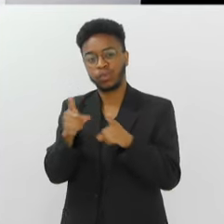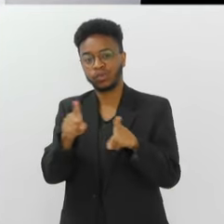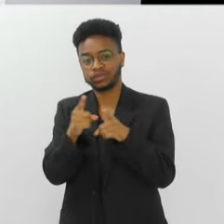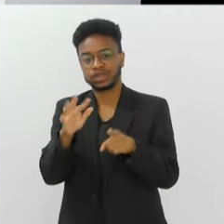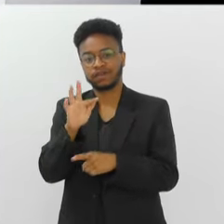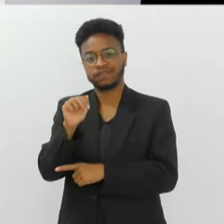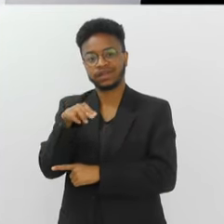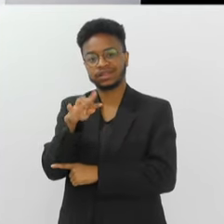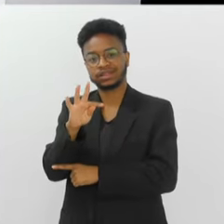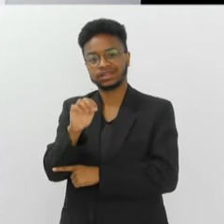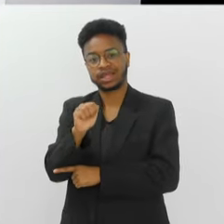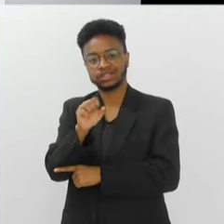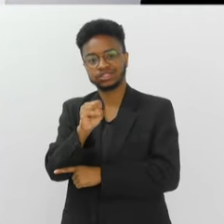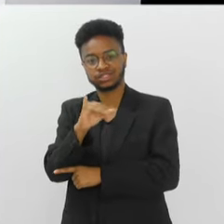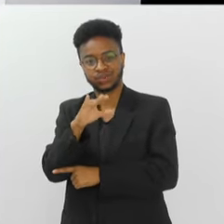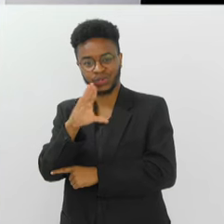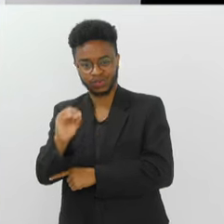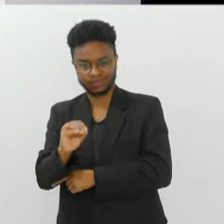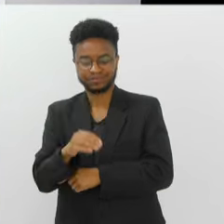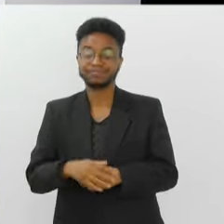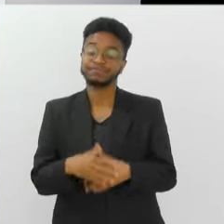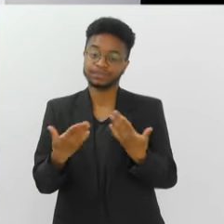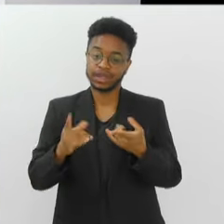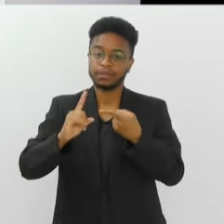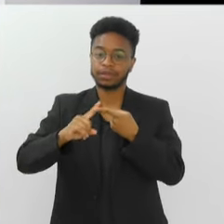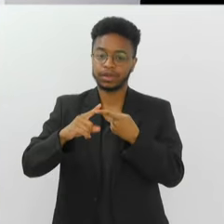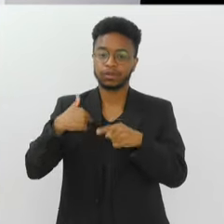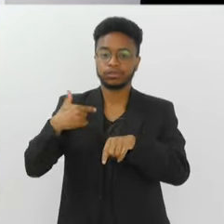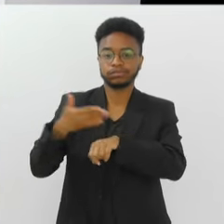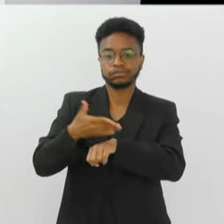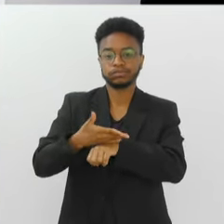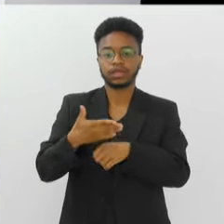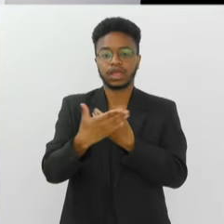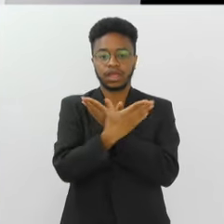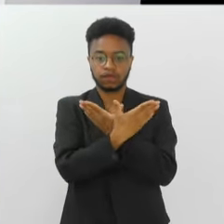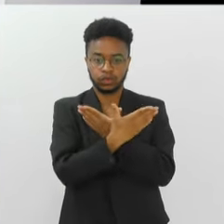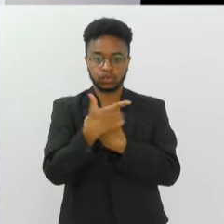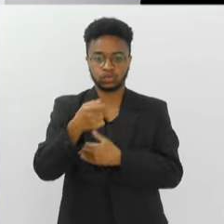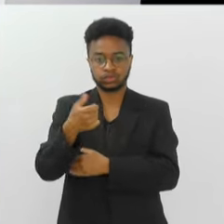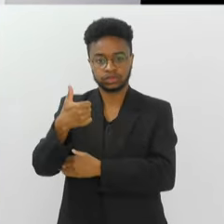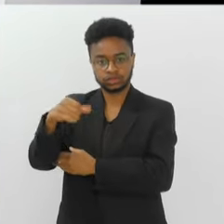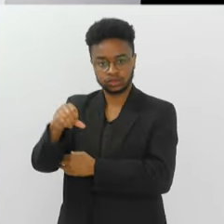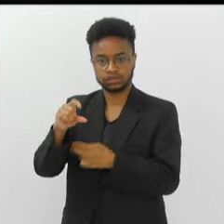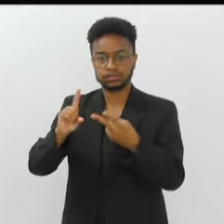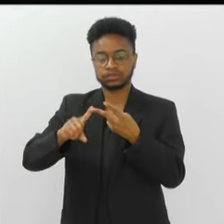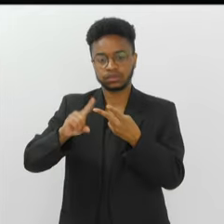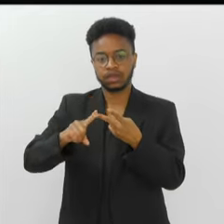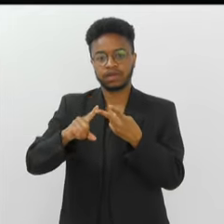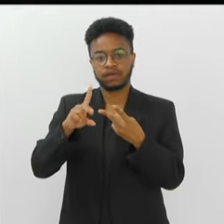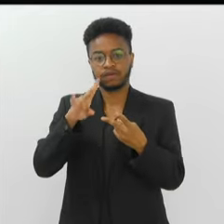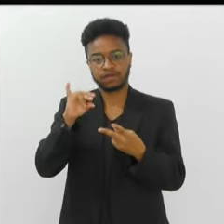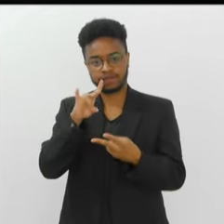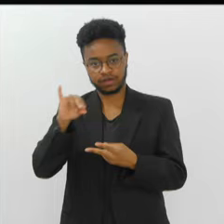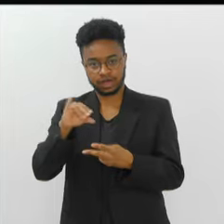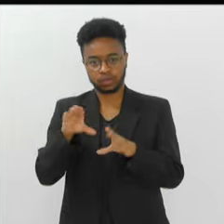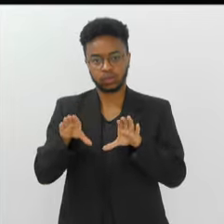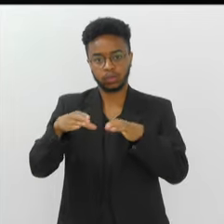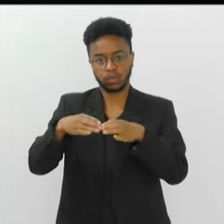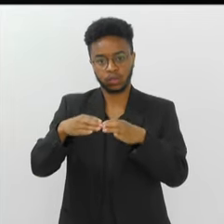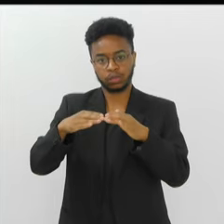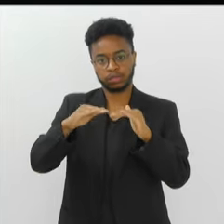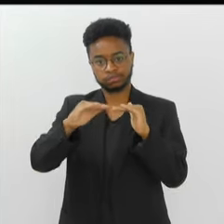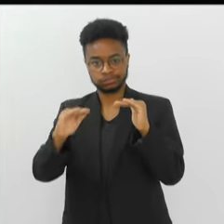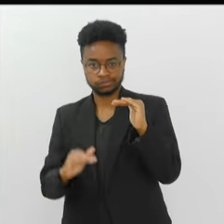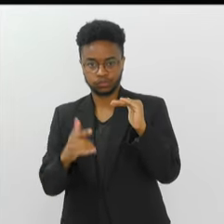Mais uma reedição dele eu peço música no Fantástico. Então, a primeira foi na Gaviões da Fiel, em 2019. E a segunda foi no Vai Vai, no grupo de